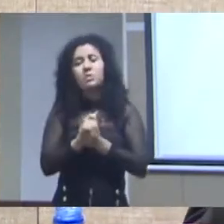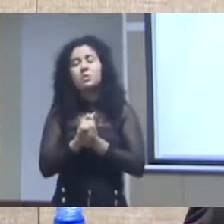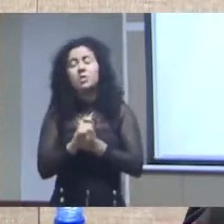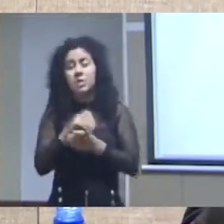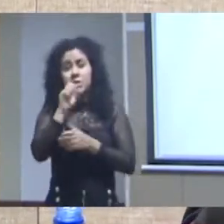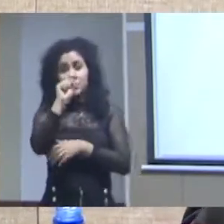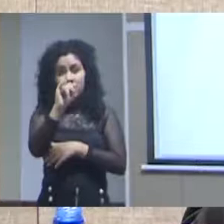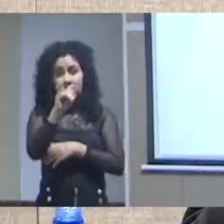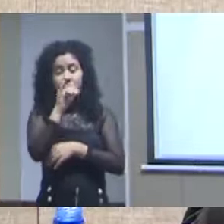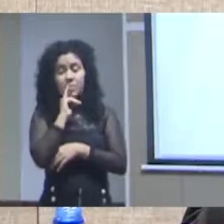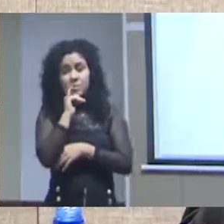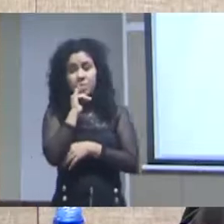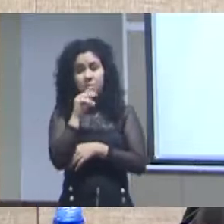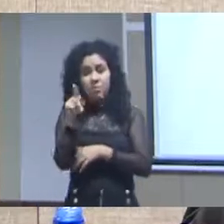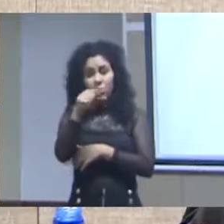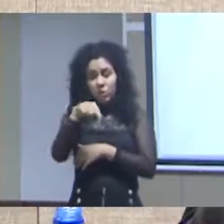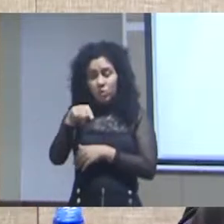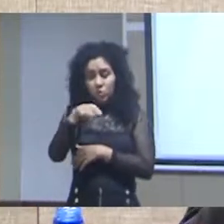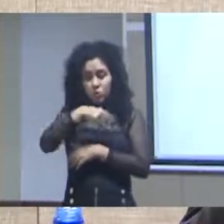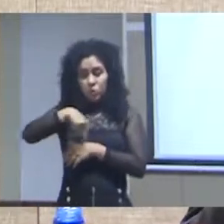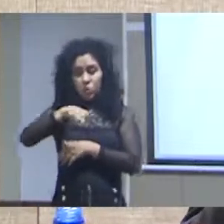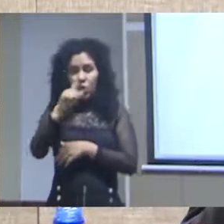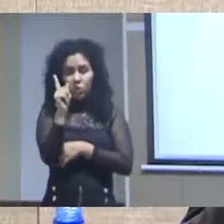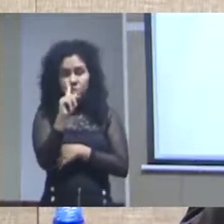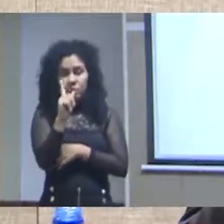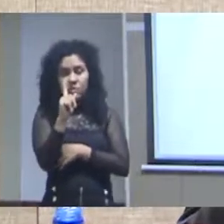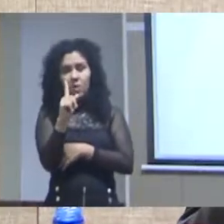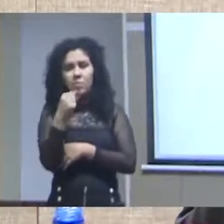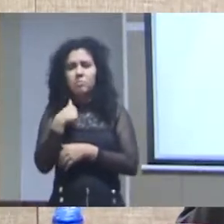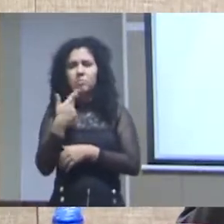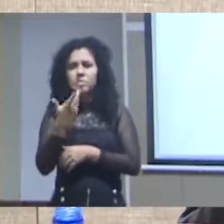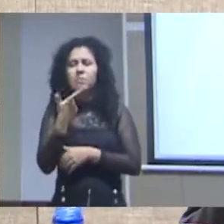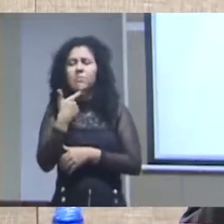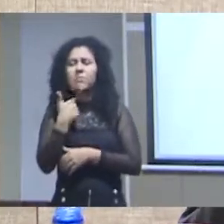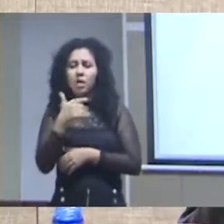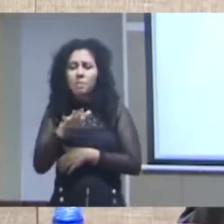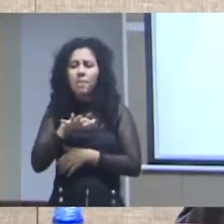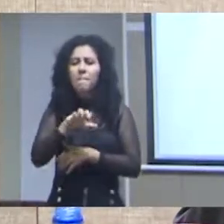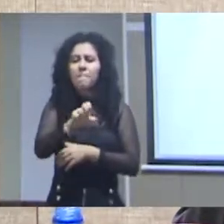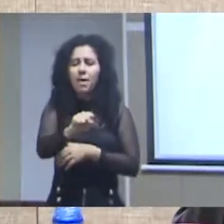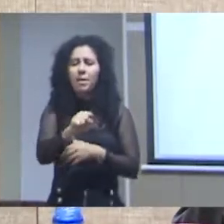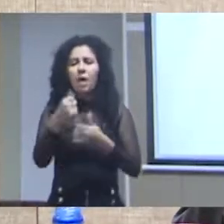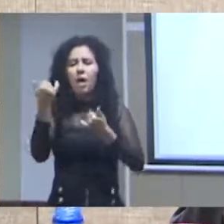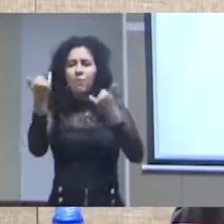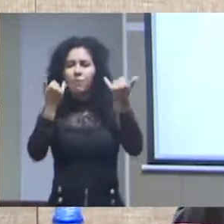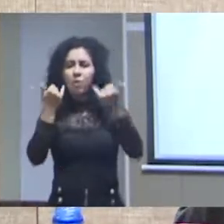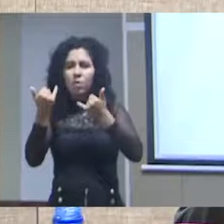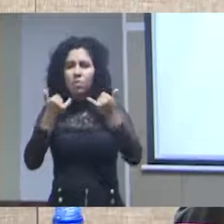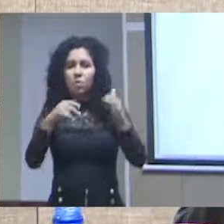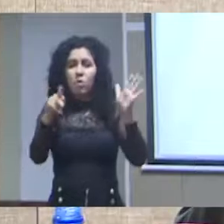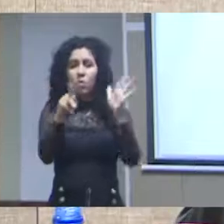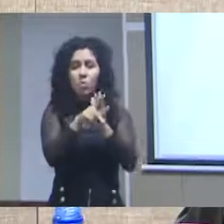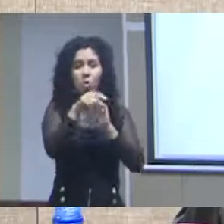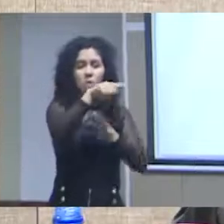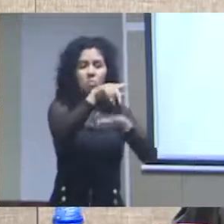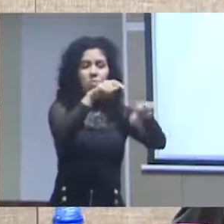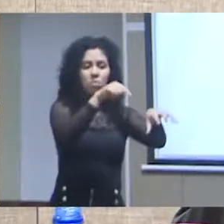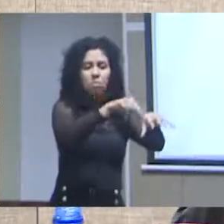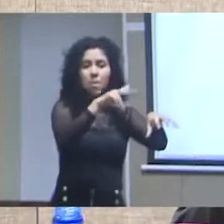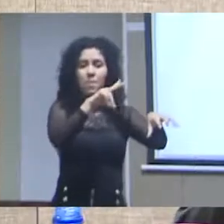as análises os estudos feitos pelo setor público baseados em dados históricos